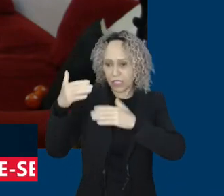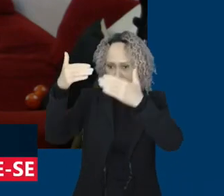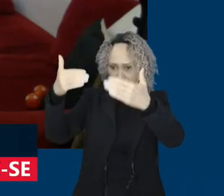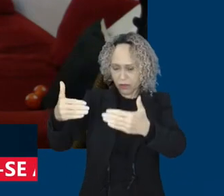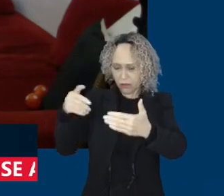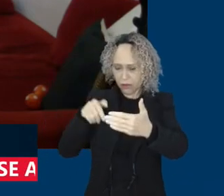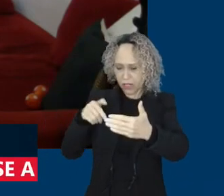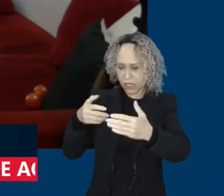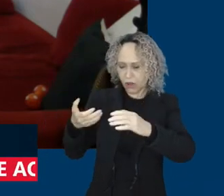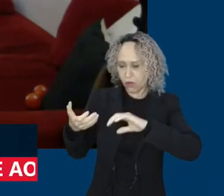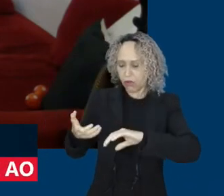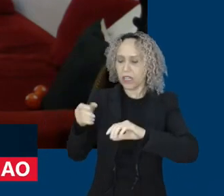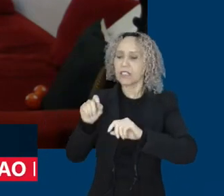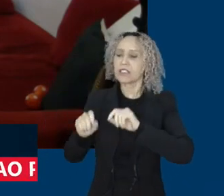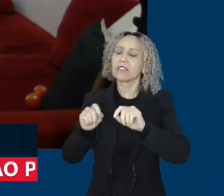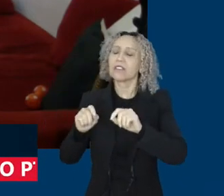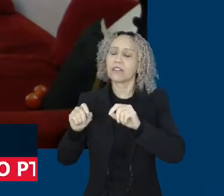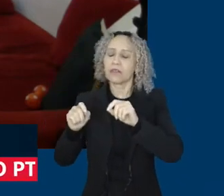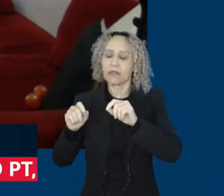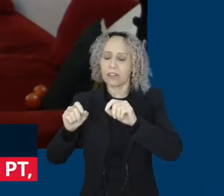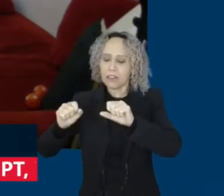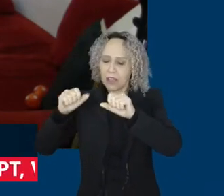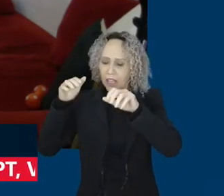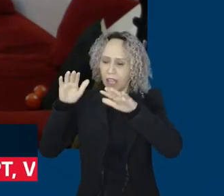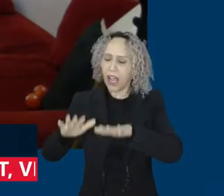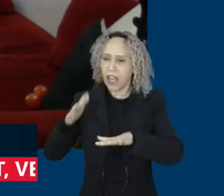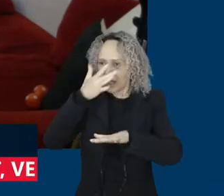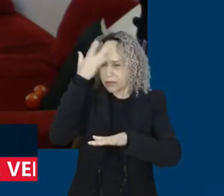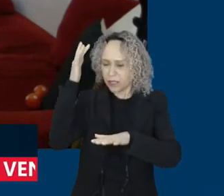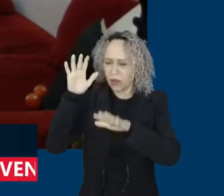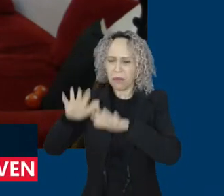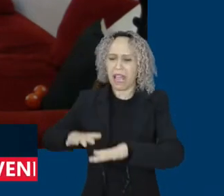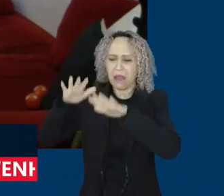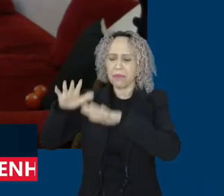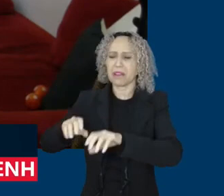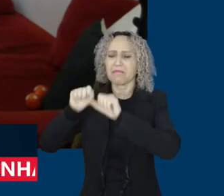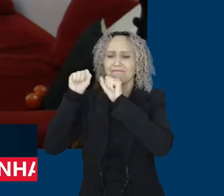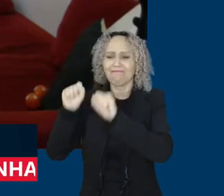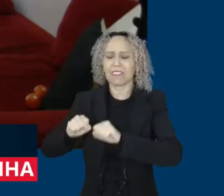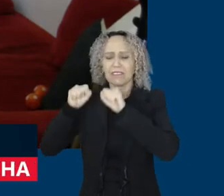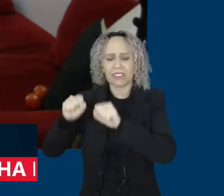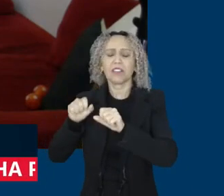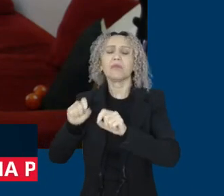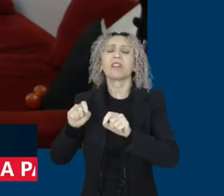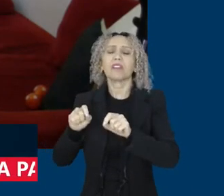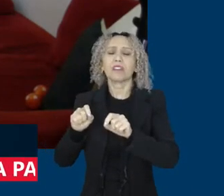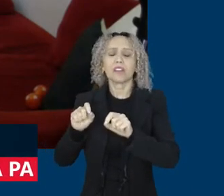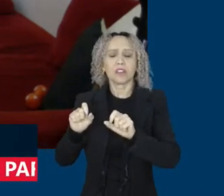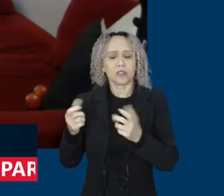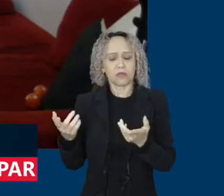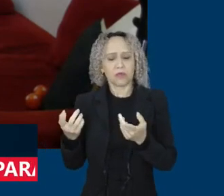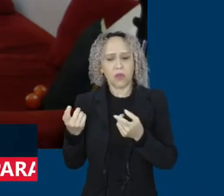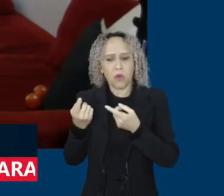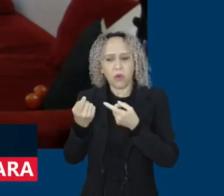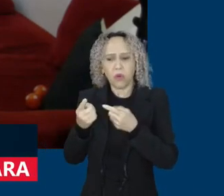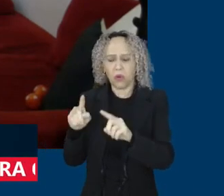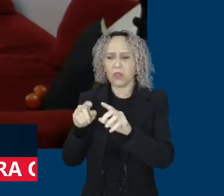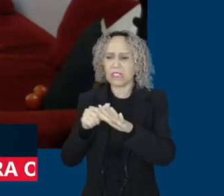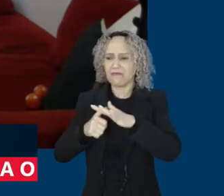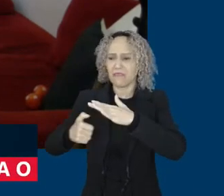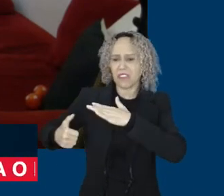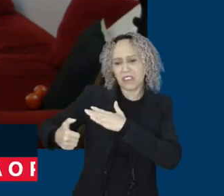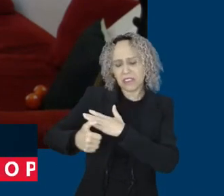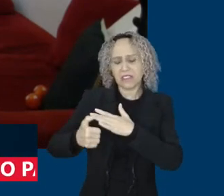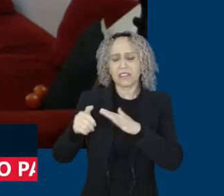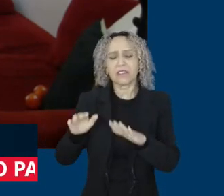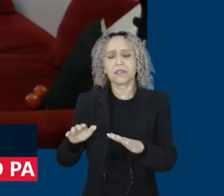senador Humberto Costa, essa discussão é pelas nossas crianças, pelas vidas que a gente ainda vai salvar e pela memória daquelas que já